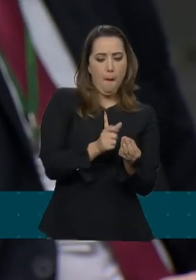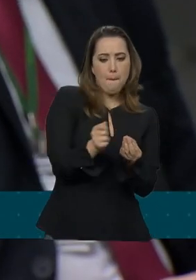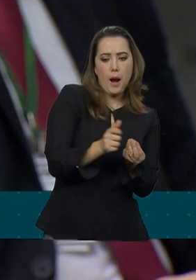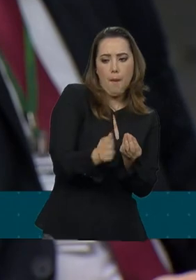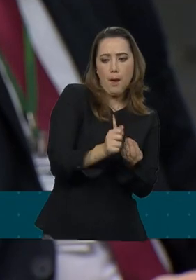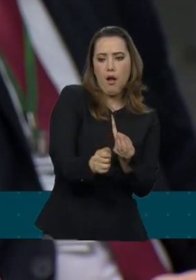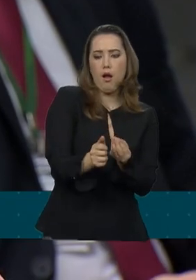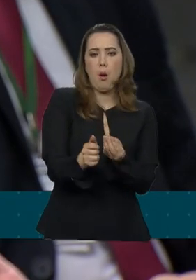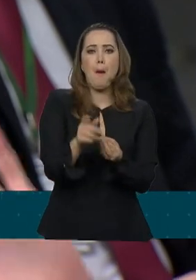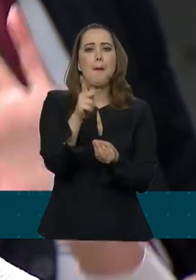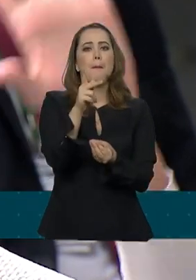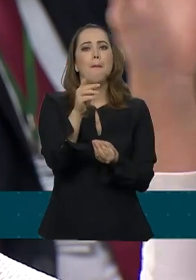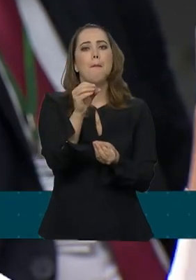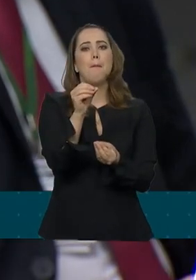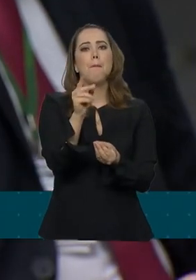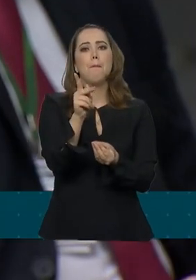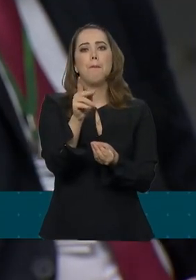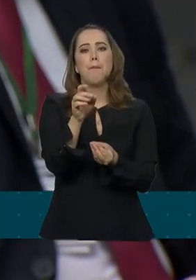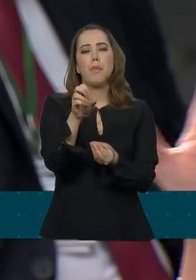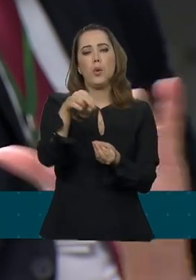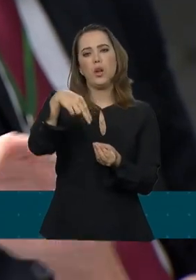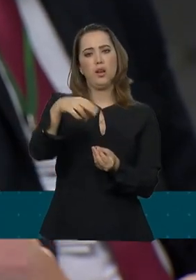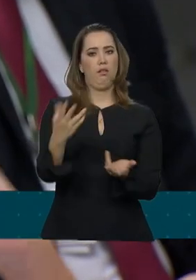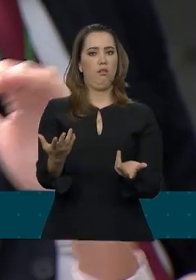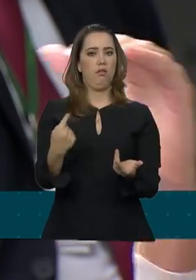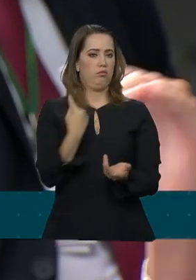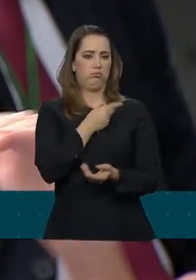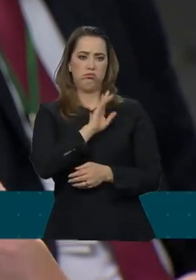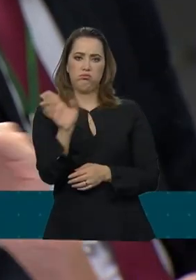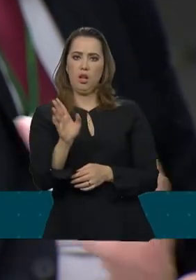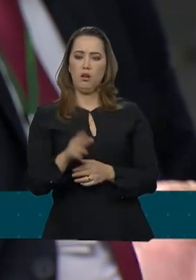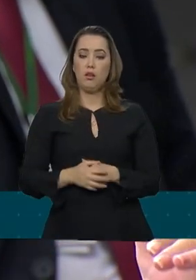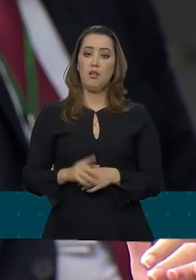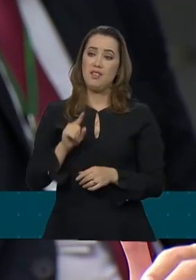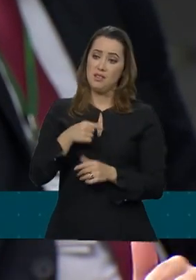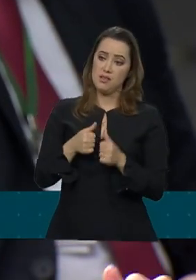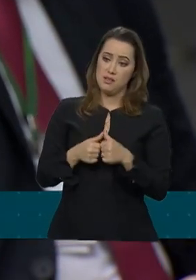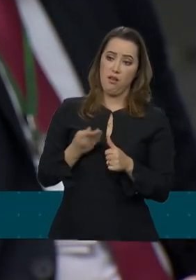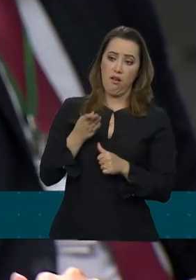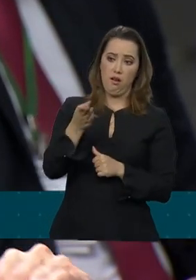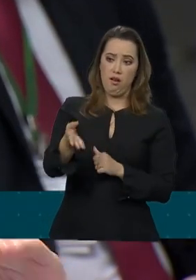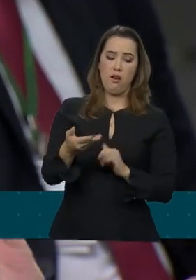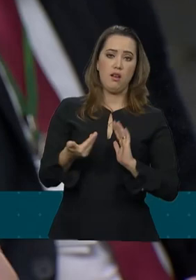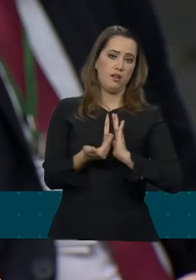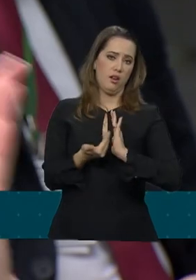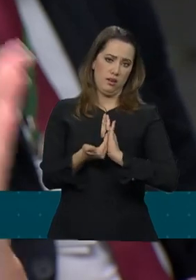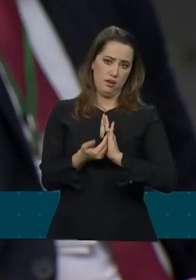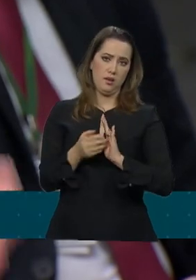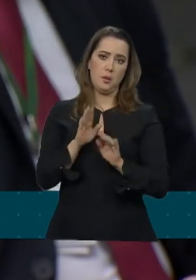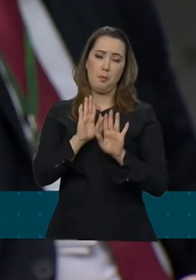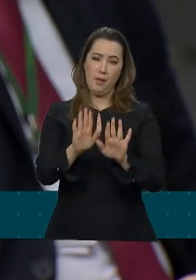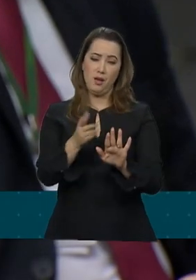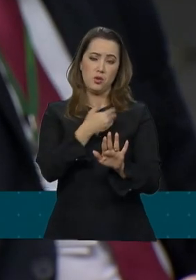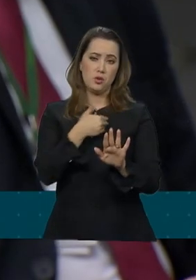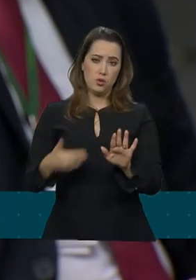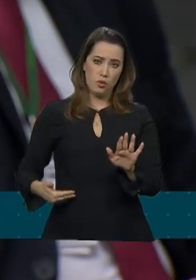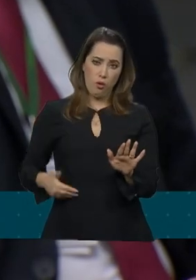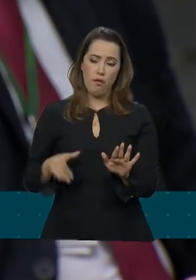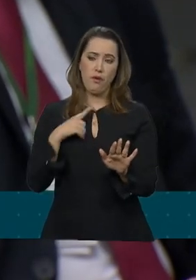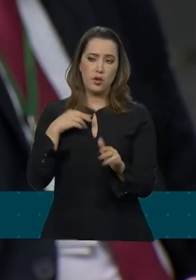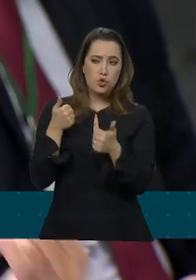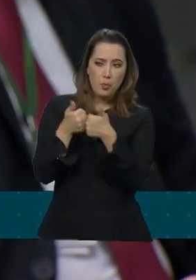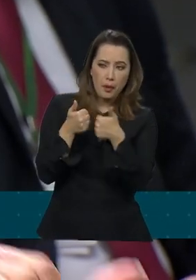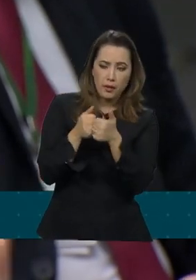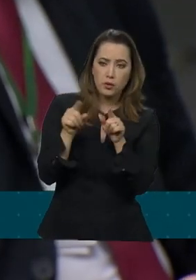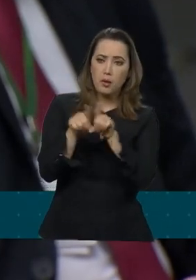governo... É claro que isso está lá na Câmara, mas o governo está acompanhando também. O governo já tem uma contagem?